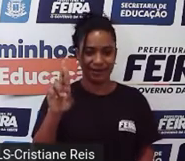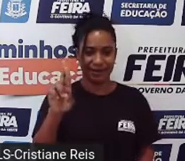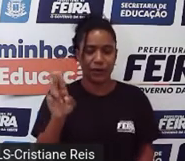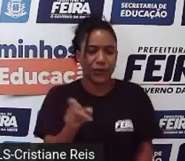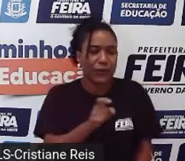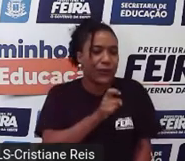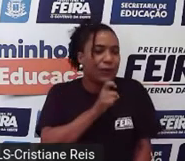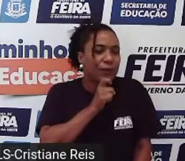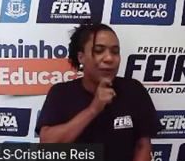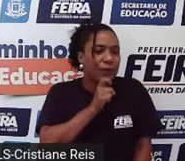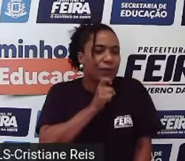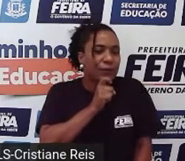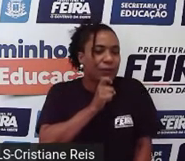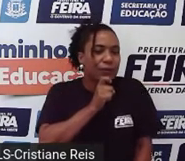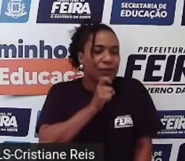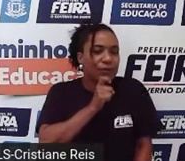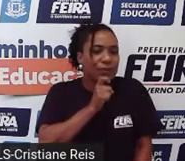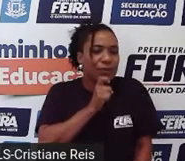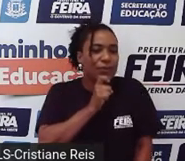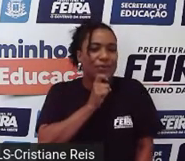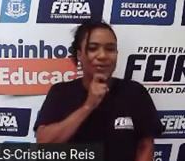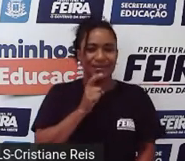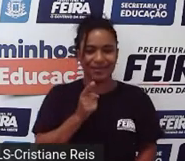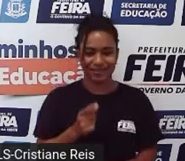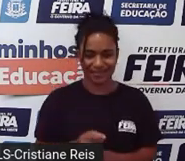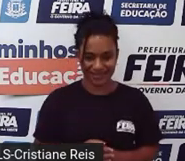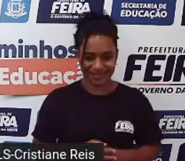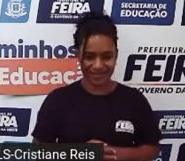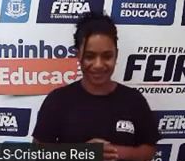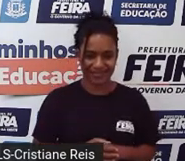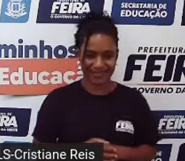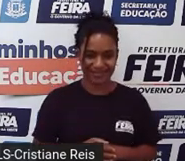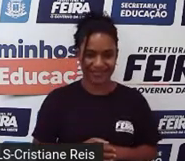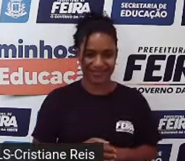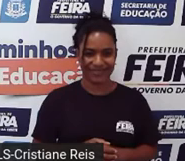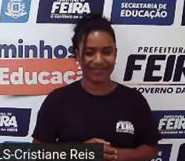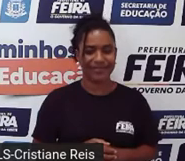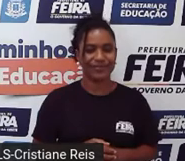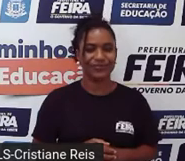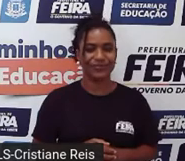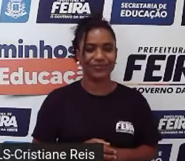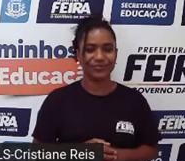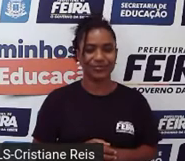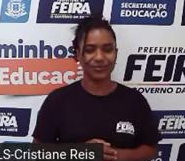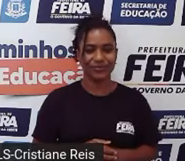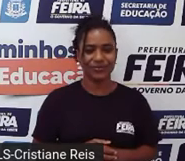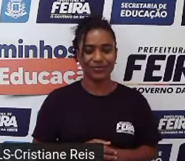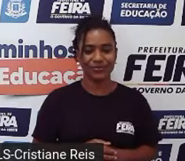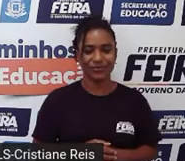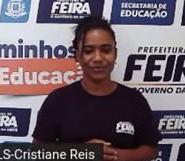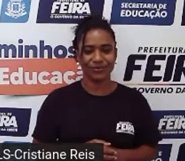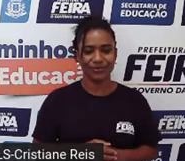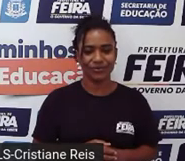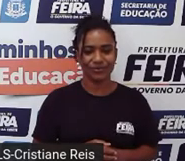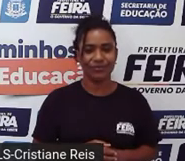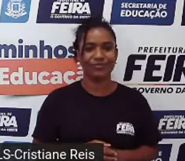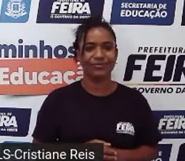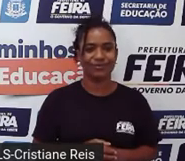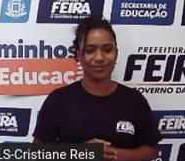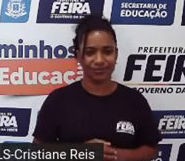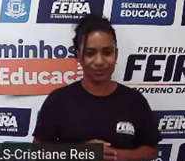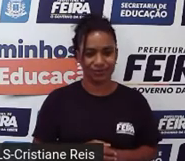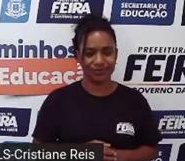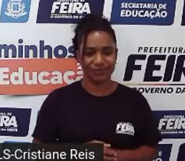the fall year. It runs from June through September. o inverno